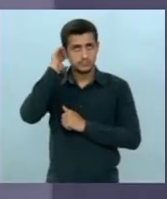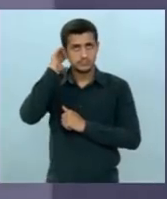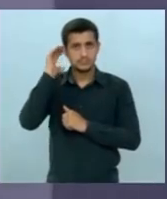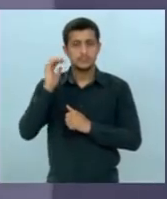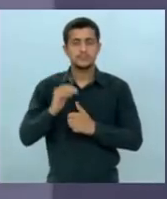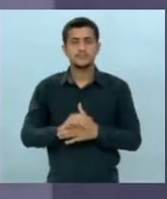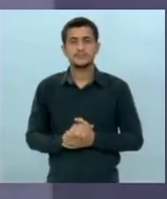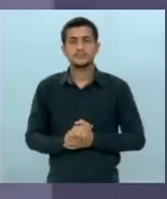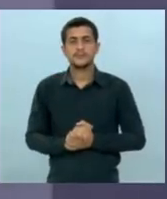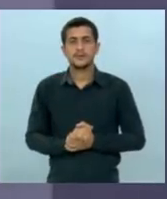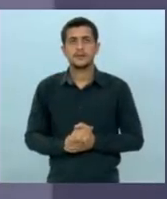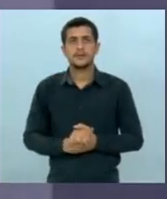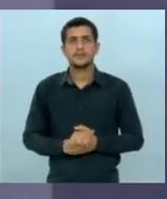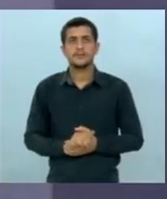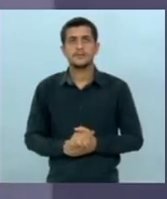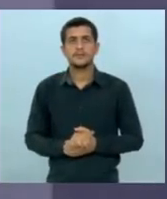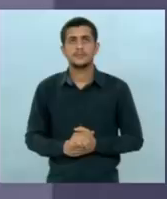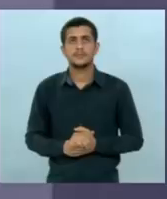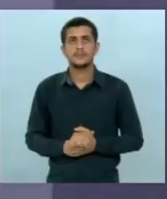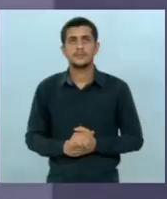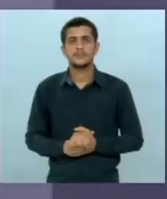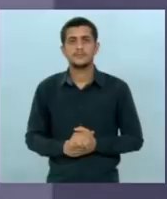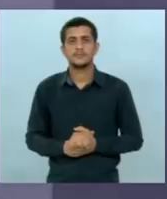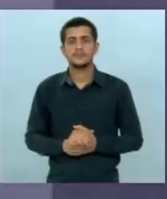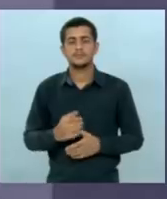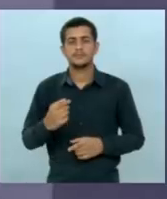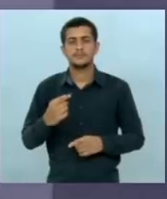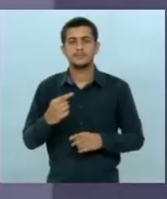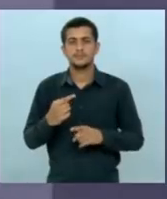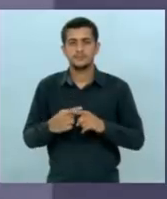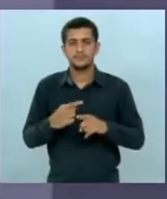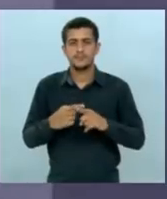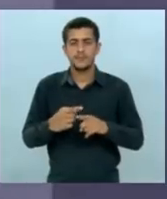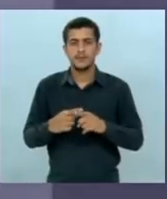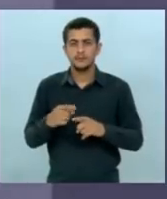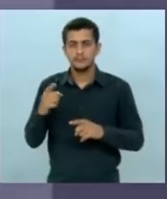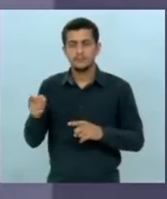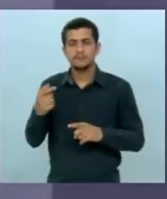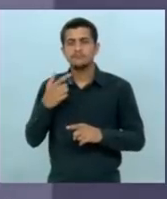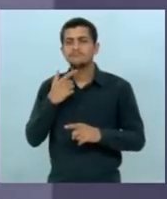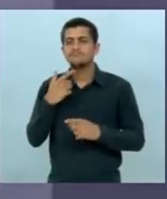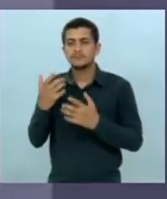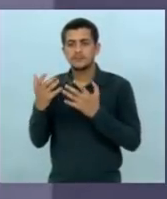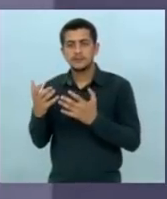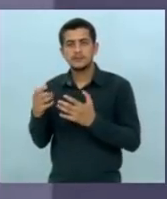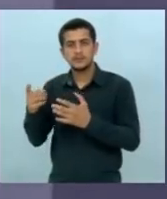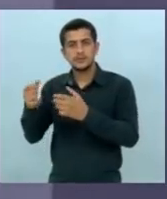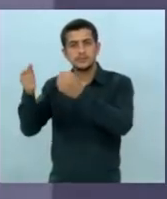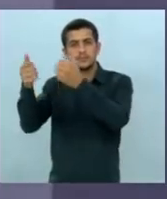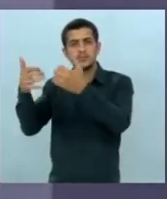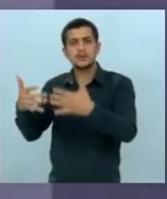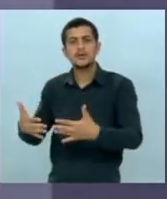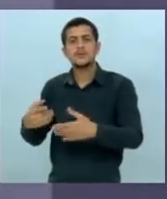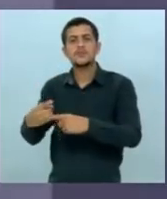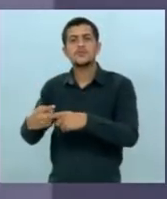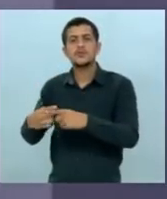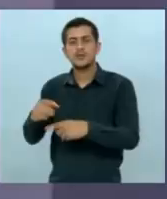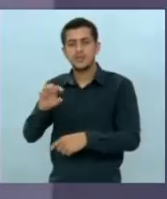porque eu gostaria de que você explicasse porque o Superior Tribunal de Justiça